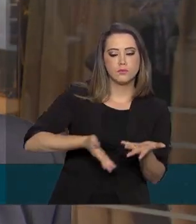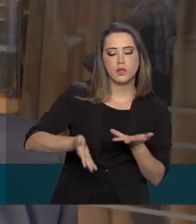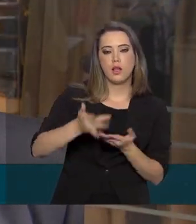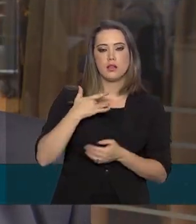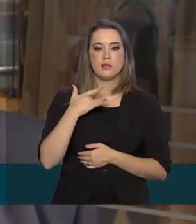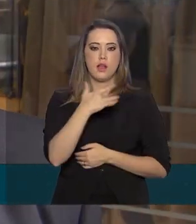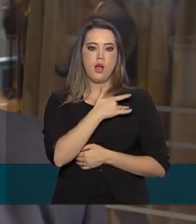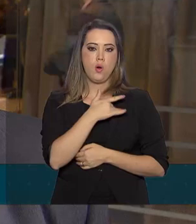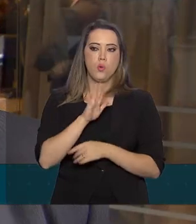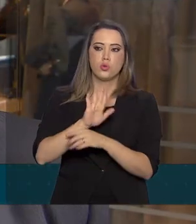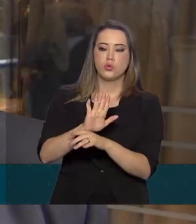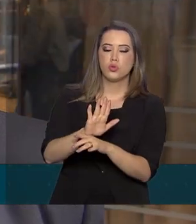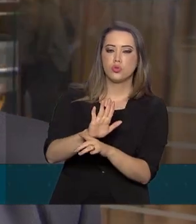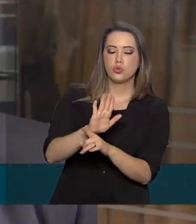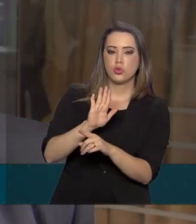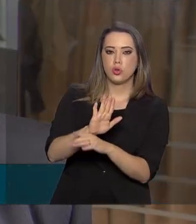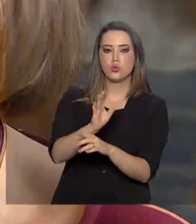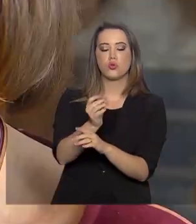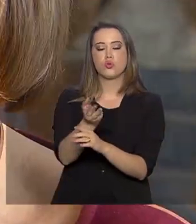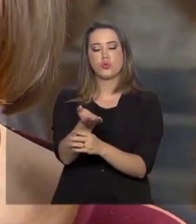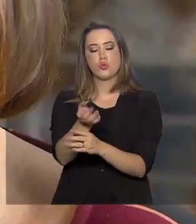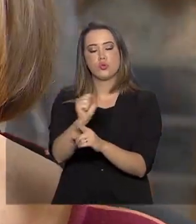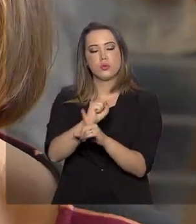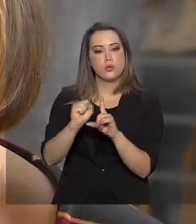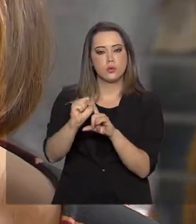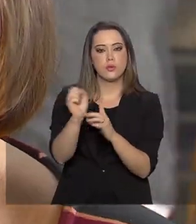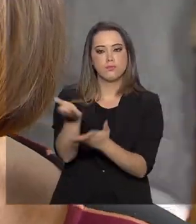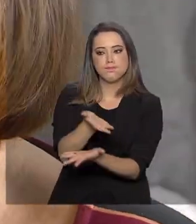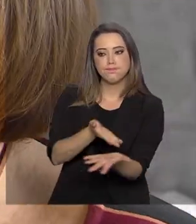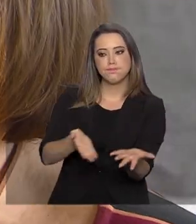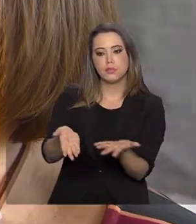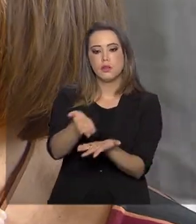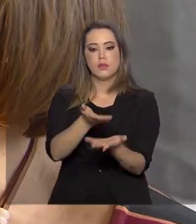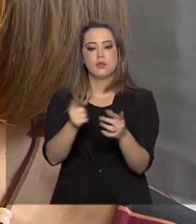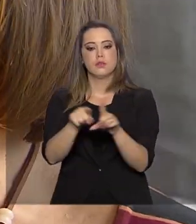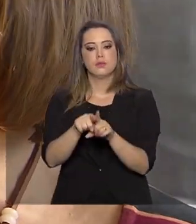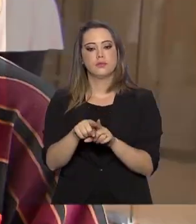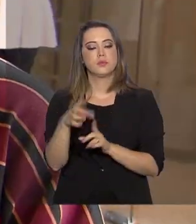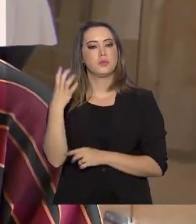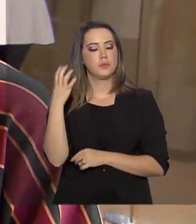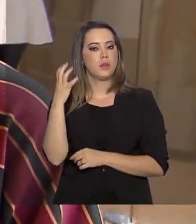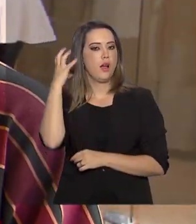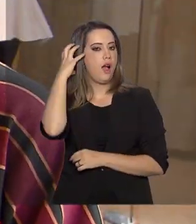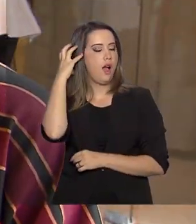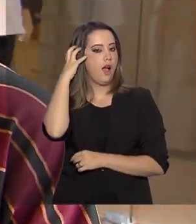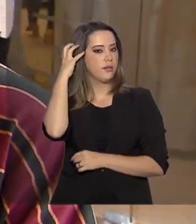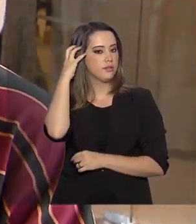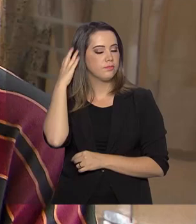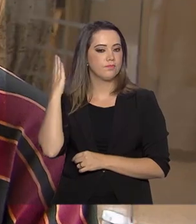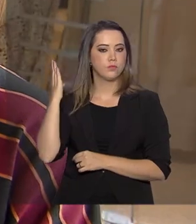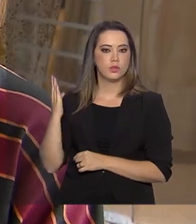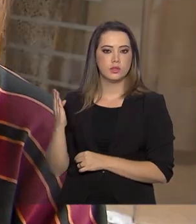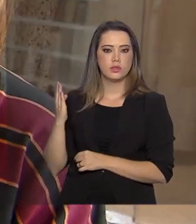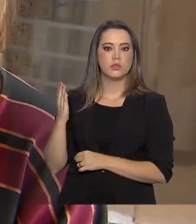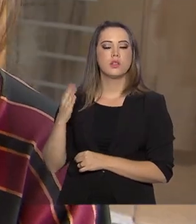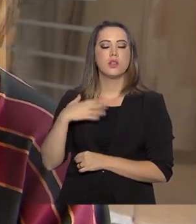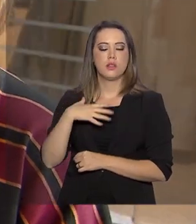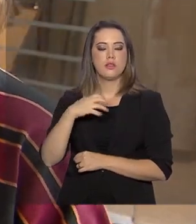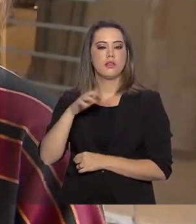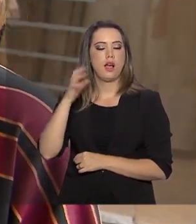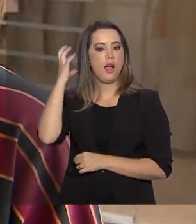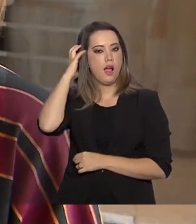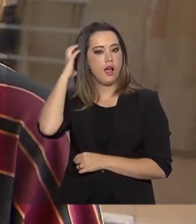saúde, assistência e educação. A radialista Mara Regi de Perna, da Rádio Nacional da Amazônia, e que